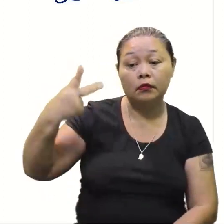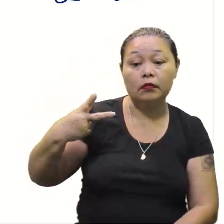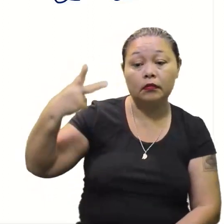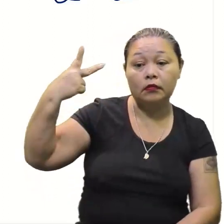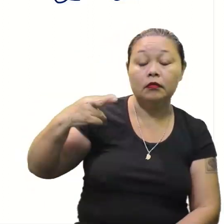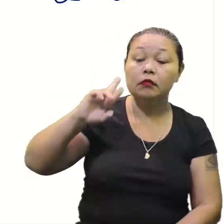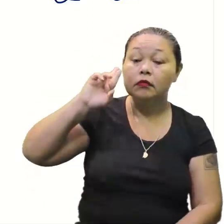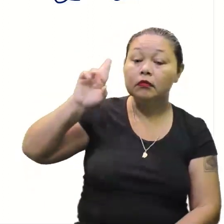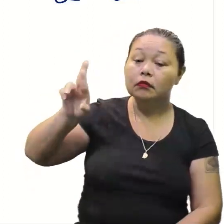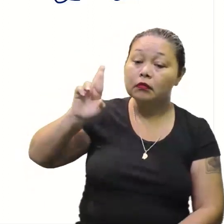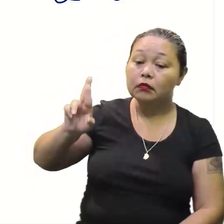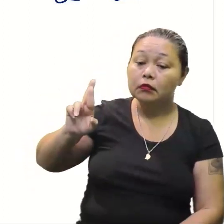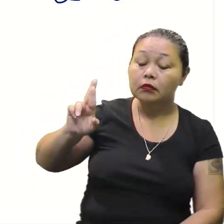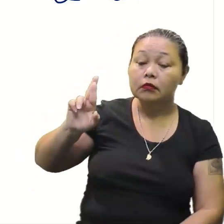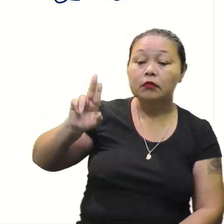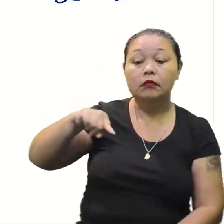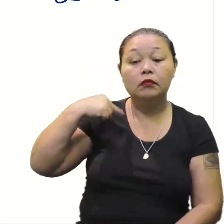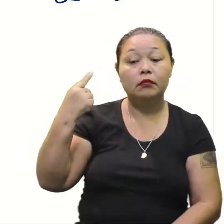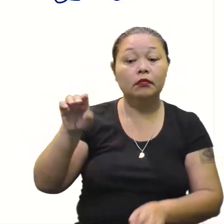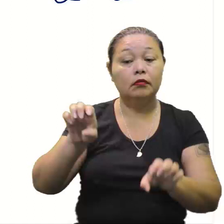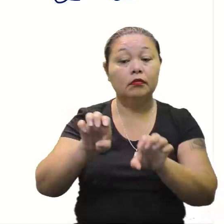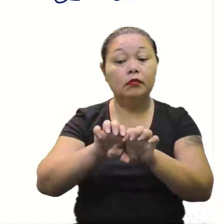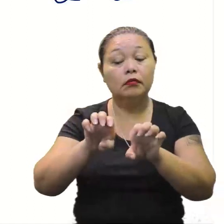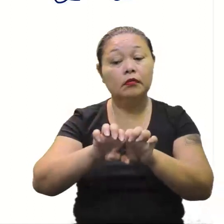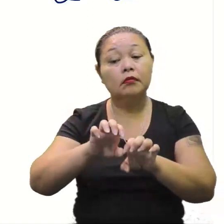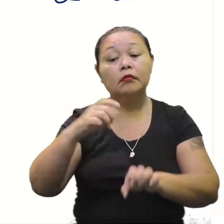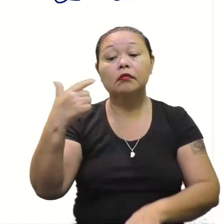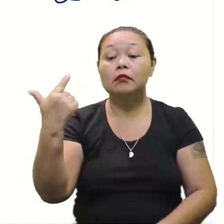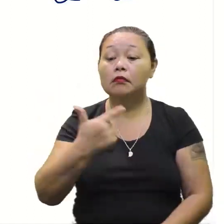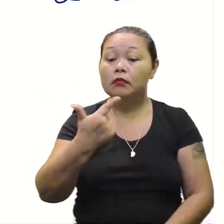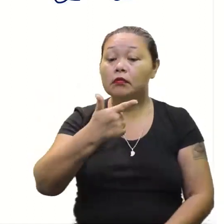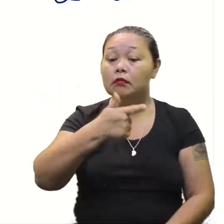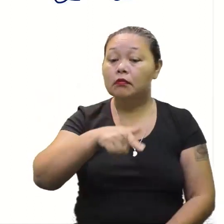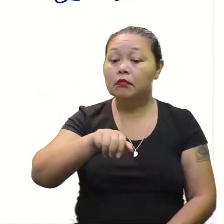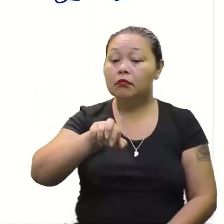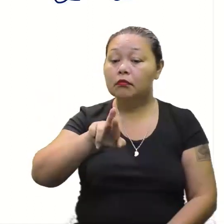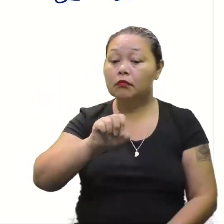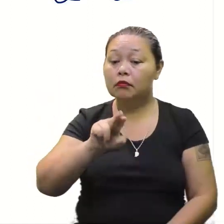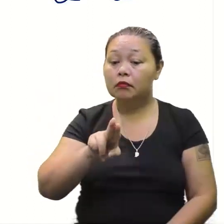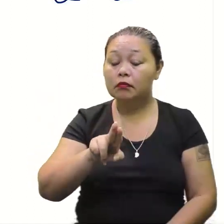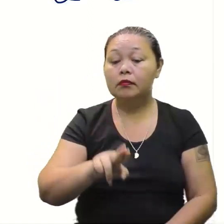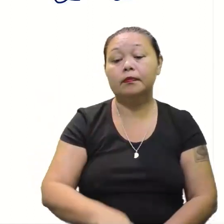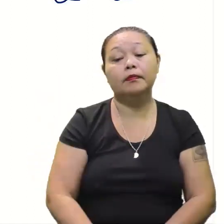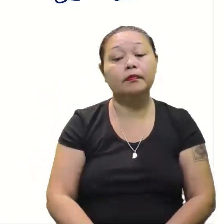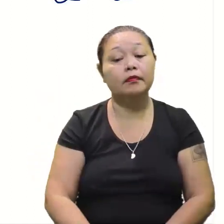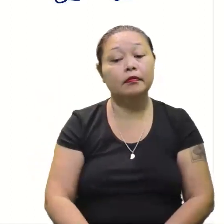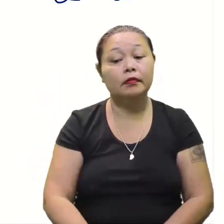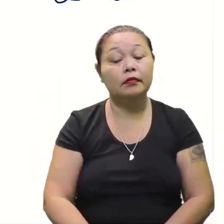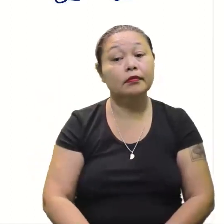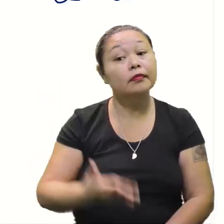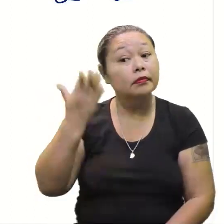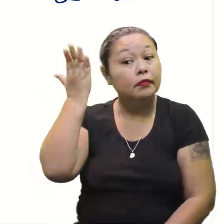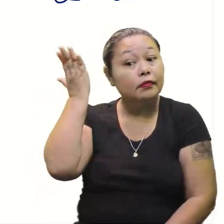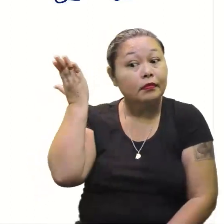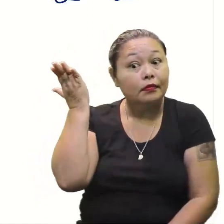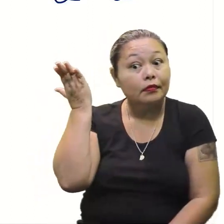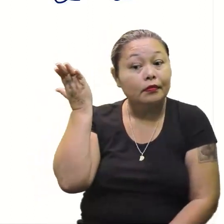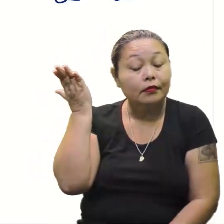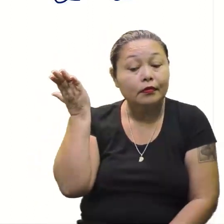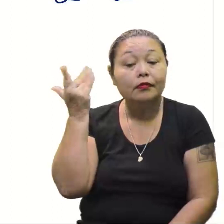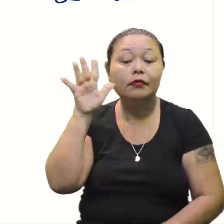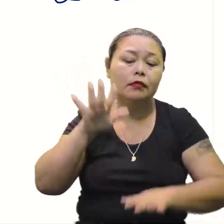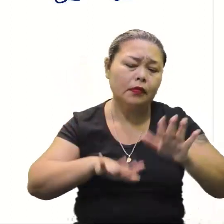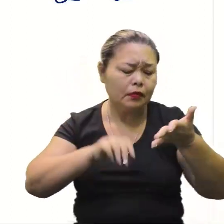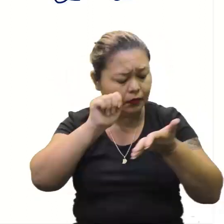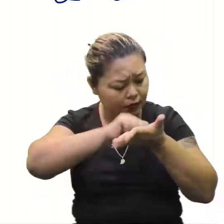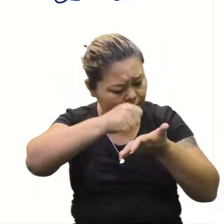soluções para a nossa equação do segundo grau. É isso aí. Vocês viram que às vezes dá